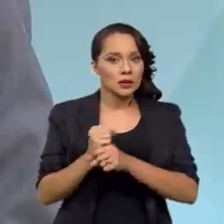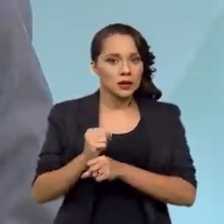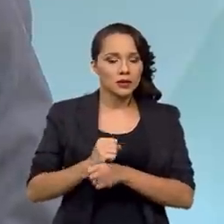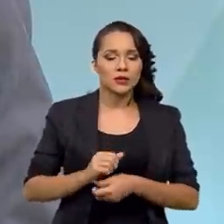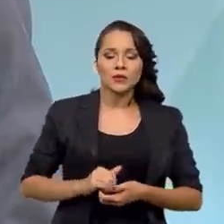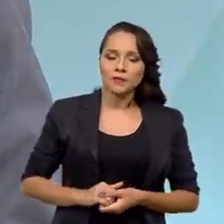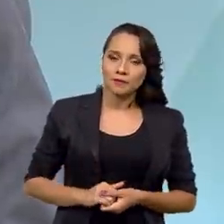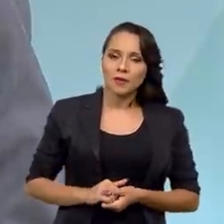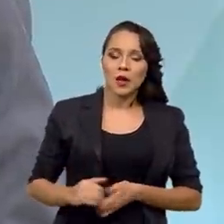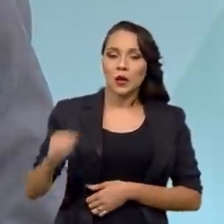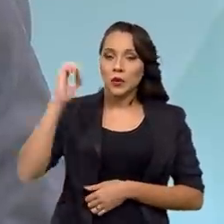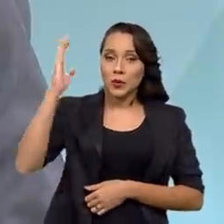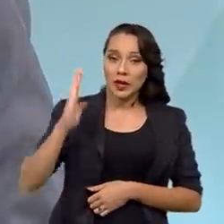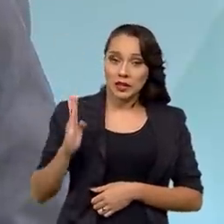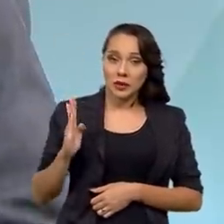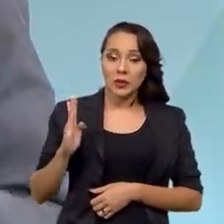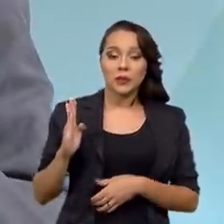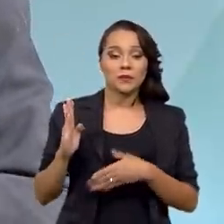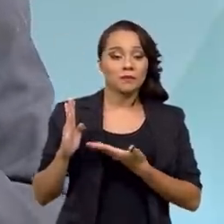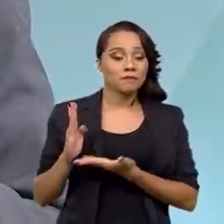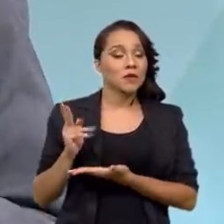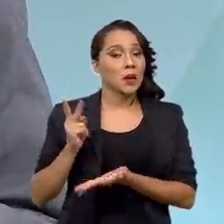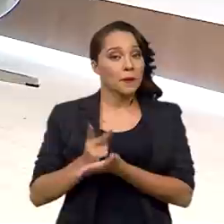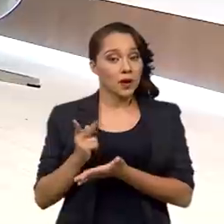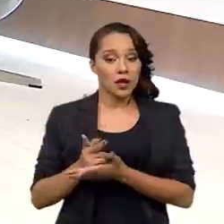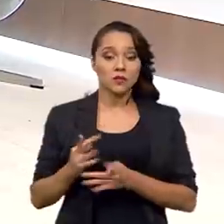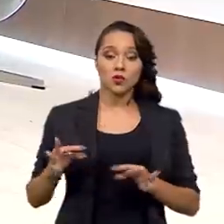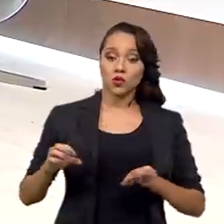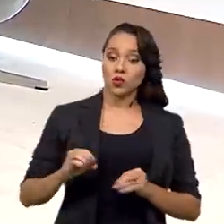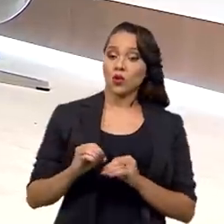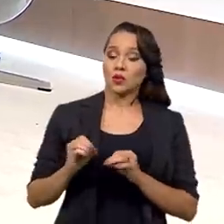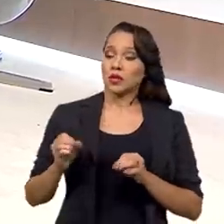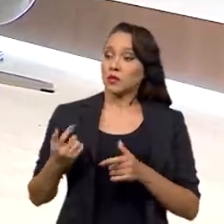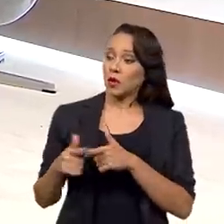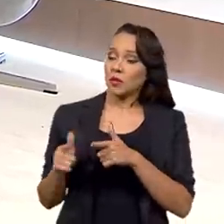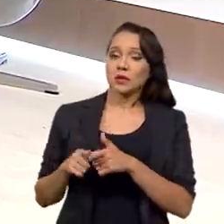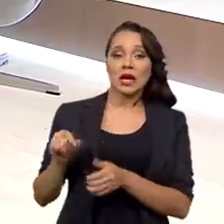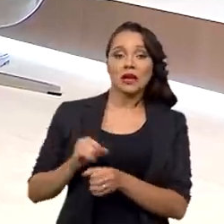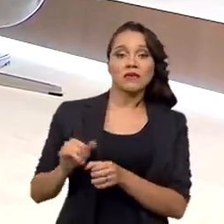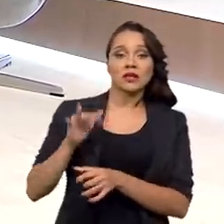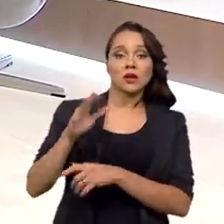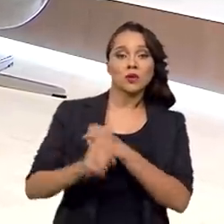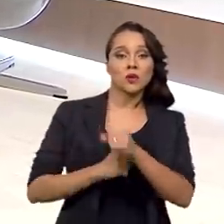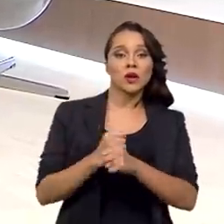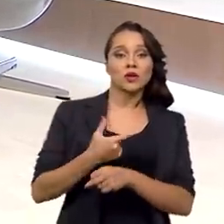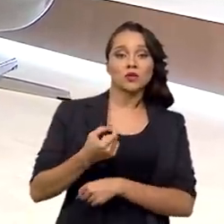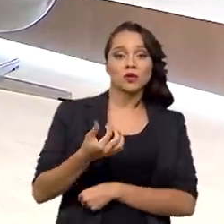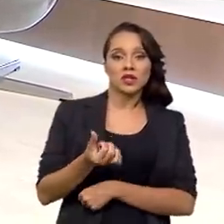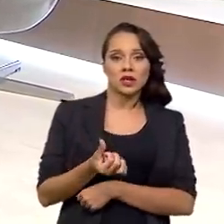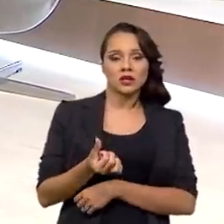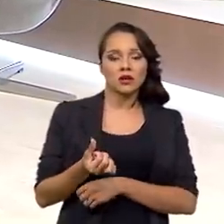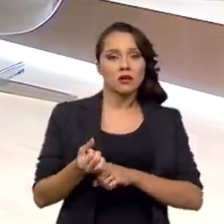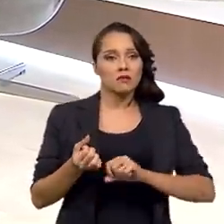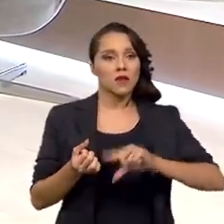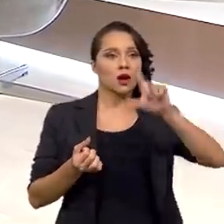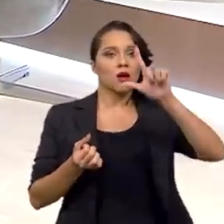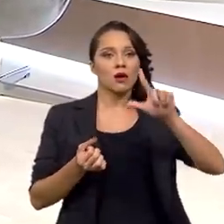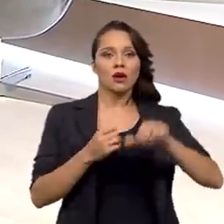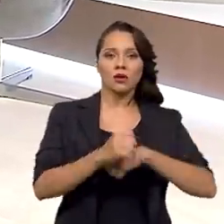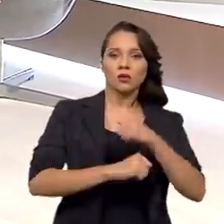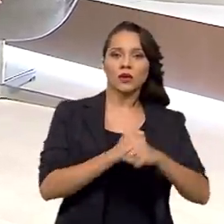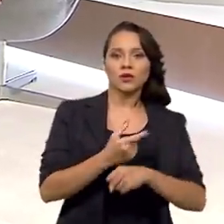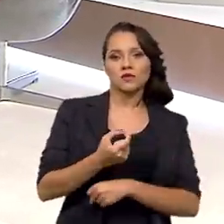No Brasil, mesmo com todos esses choques, a inflação de 2016 foi maior que a de 2021.